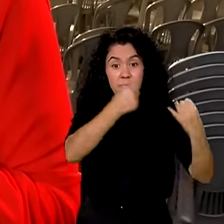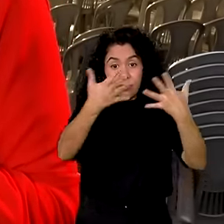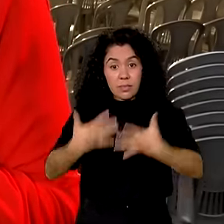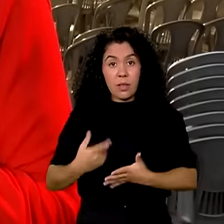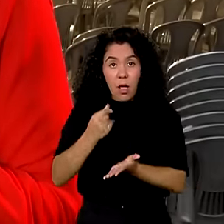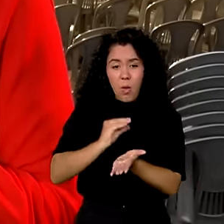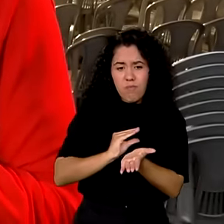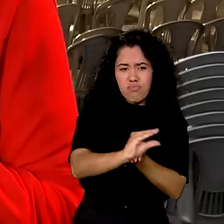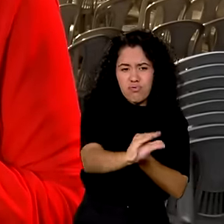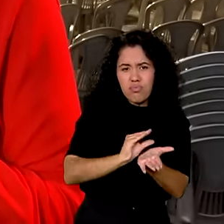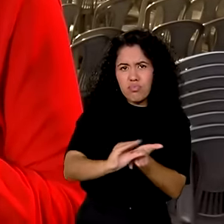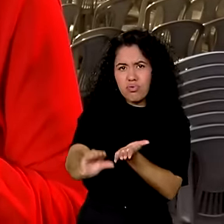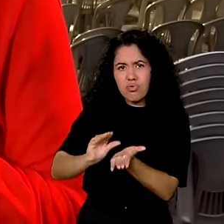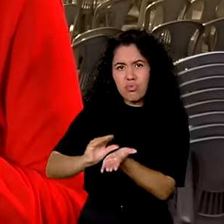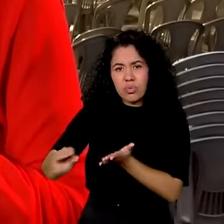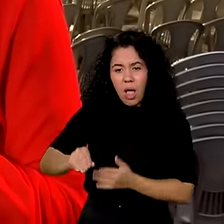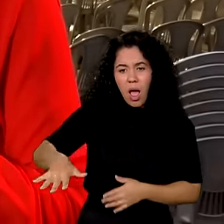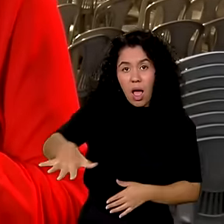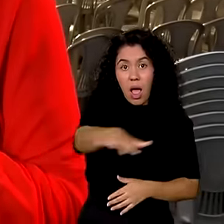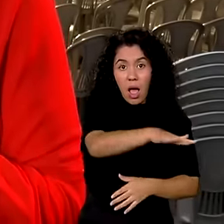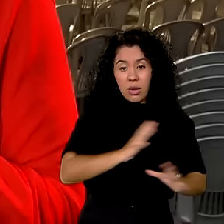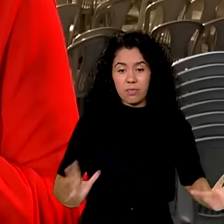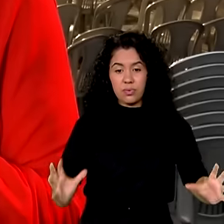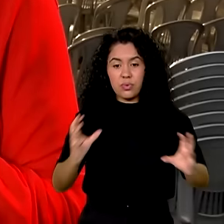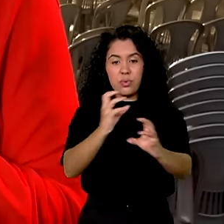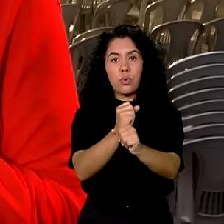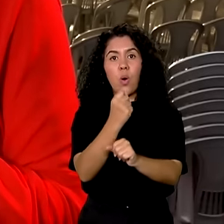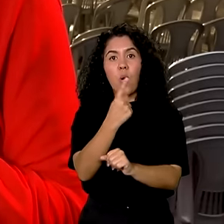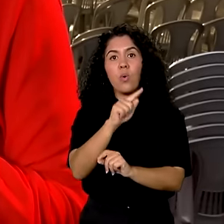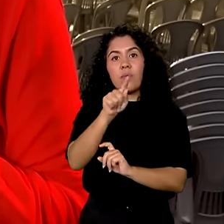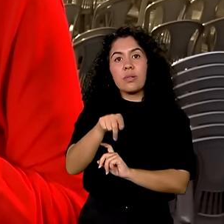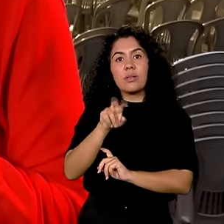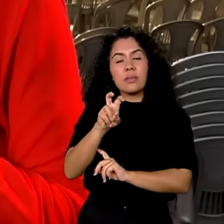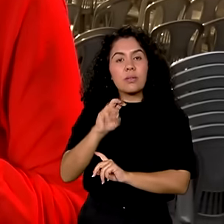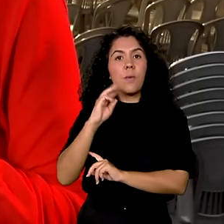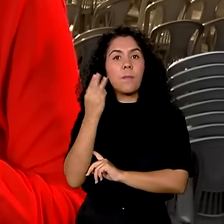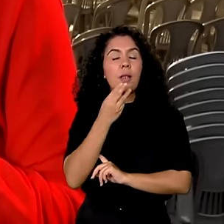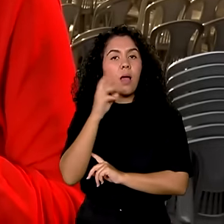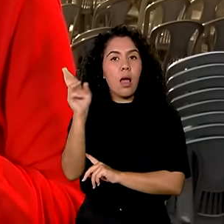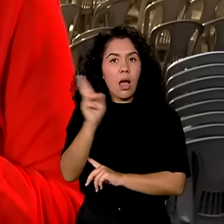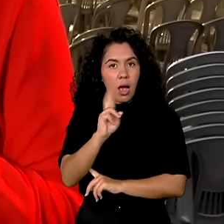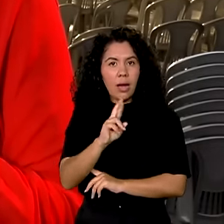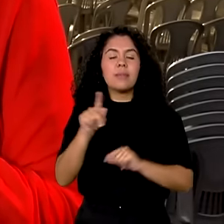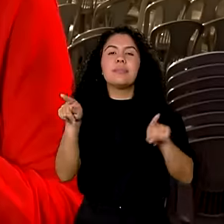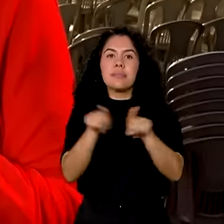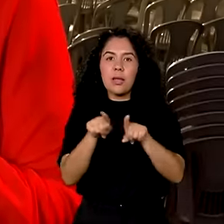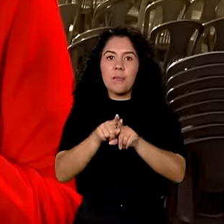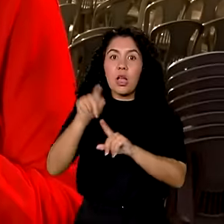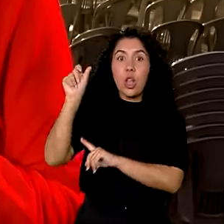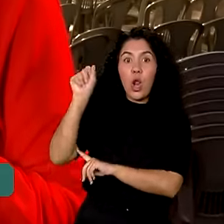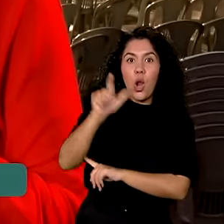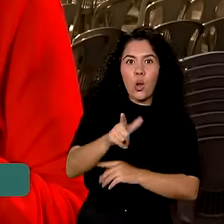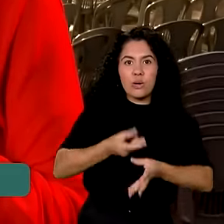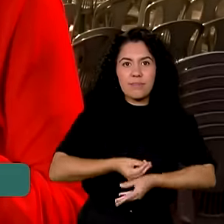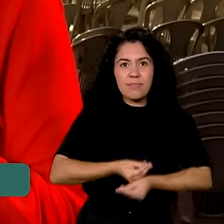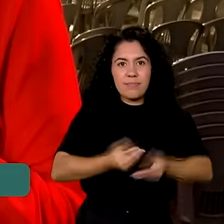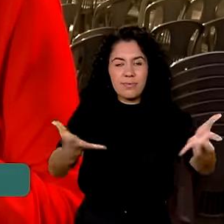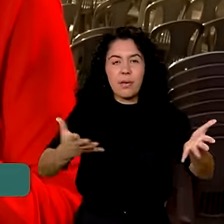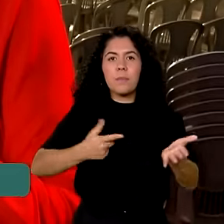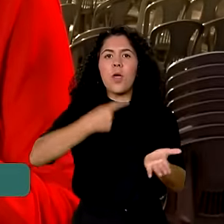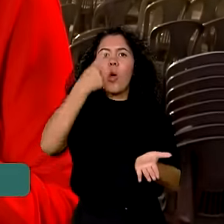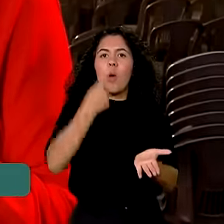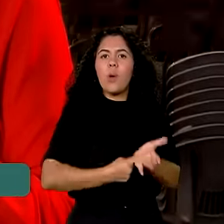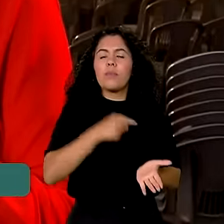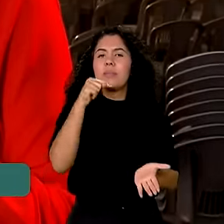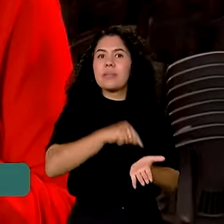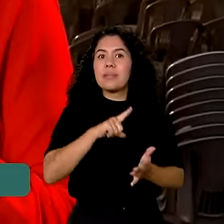1 bilhão e 500 milhões de reais serão destinados a ações do programa Luz para Todos. O acordo prevê mais